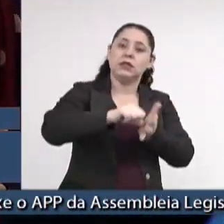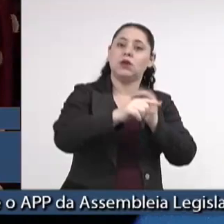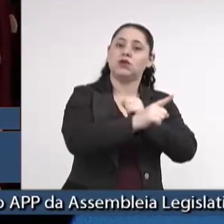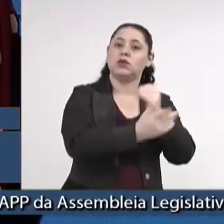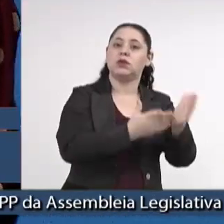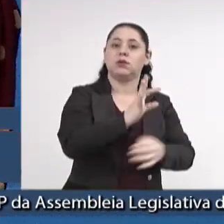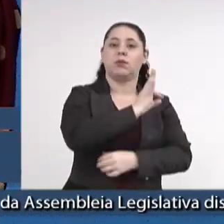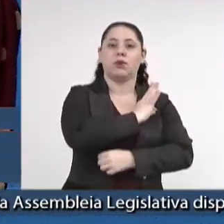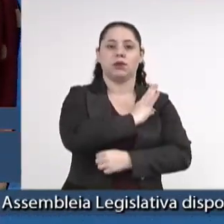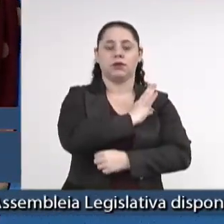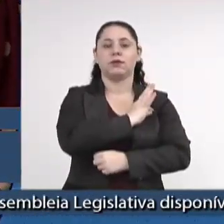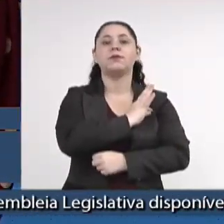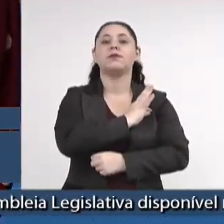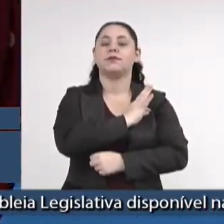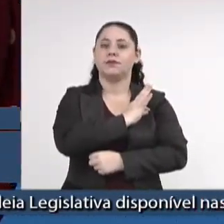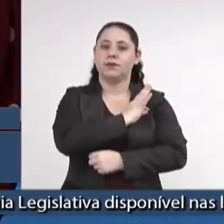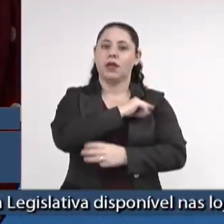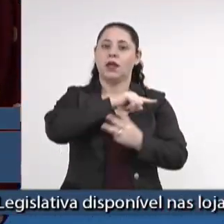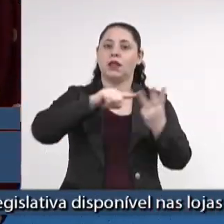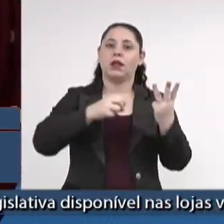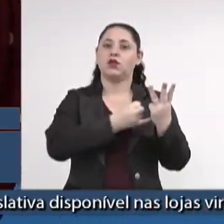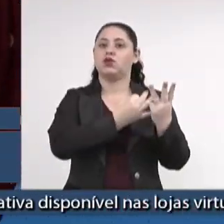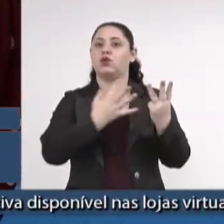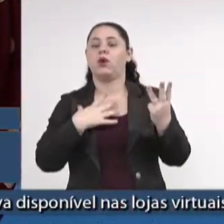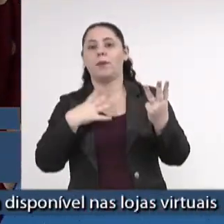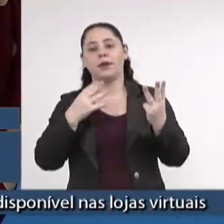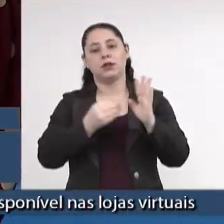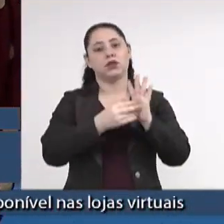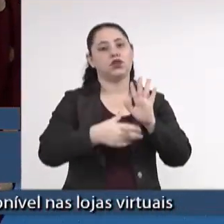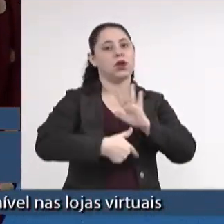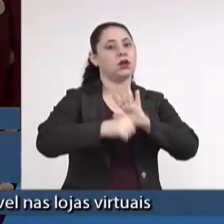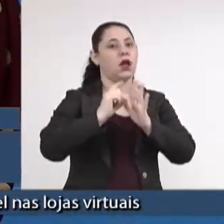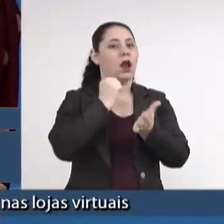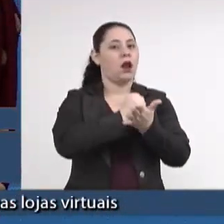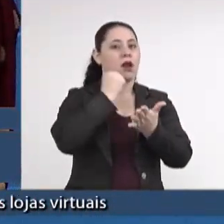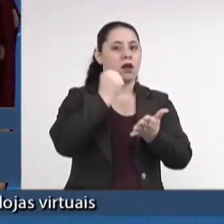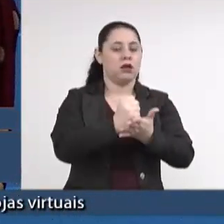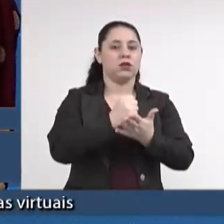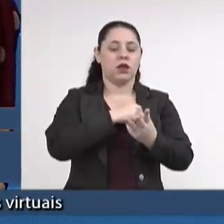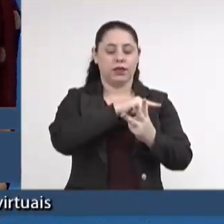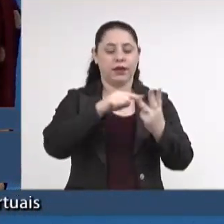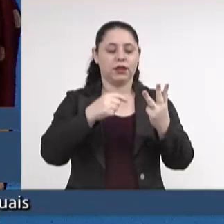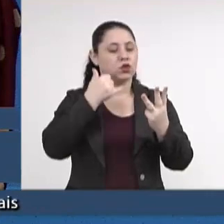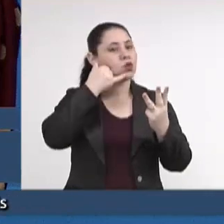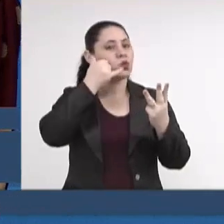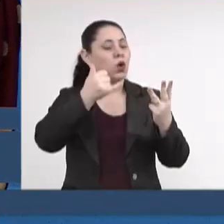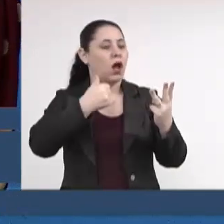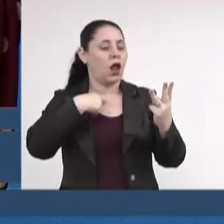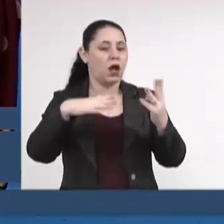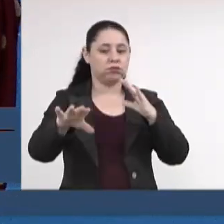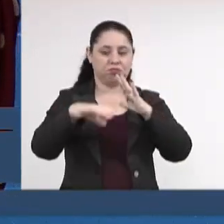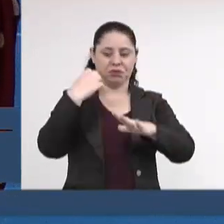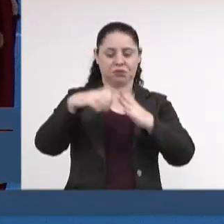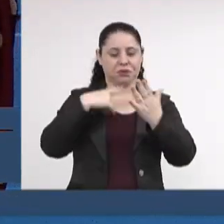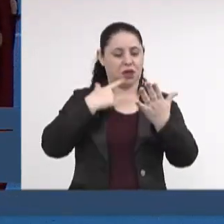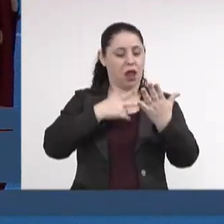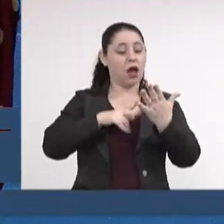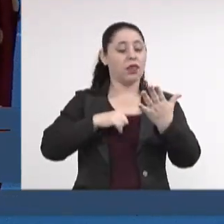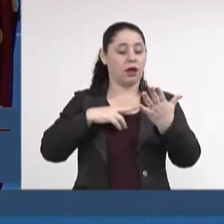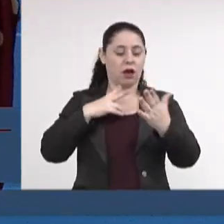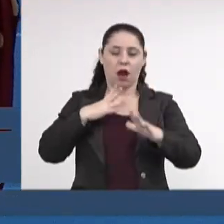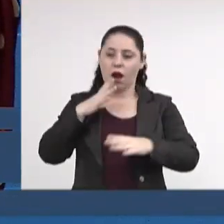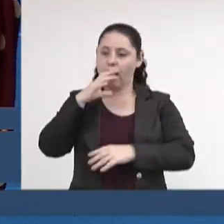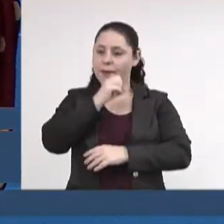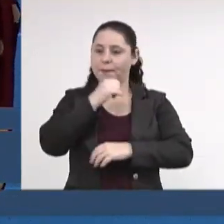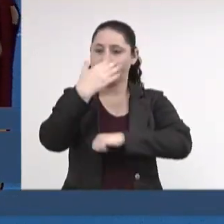atendimento policial e a três números indicados previamente cadastrados com o objetivo de receber proteção